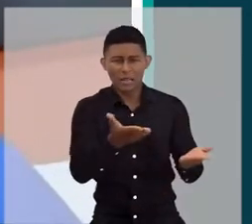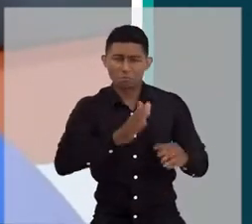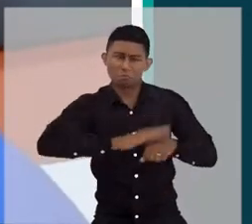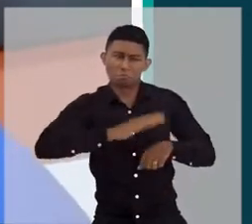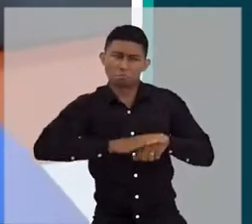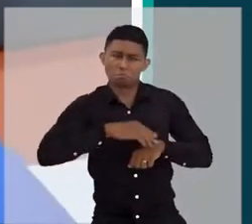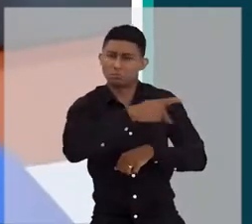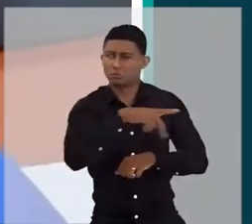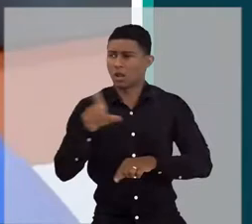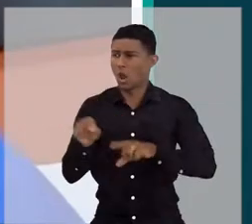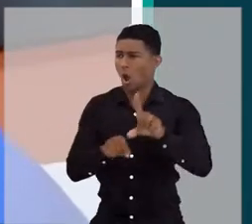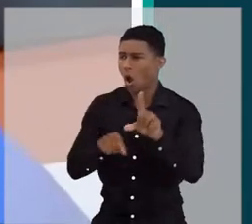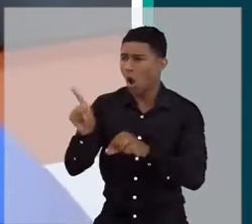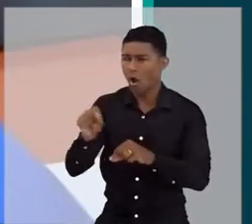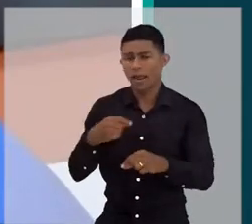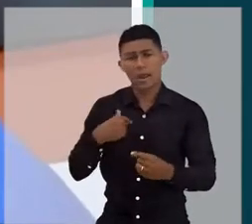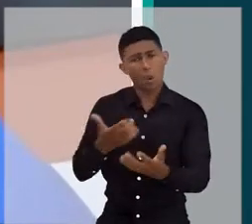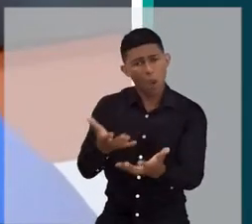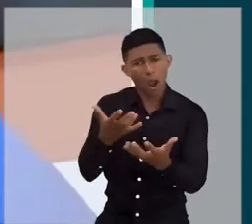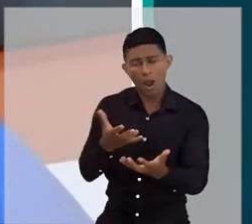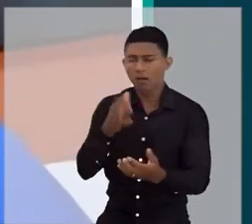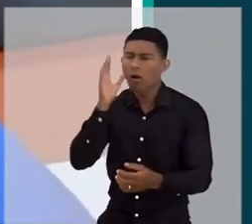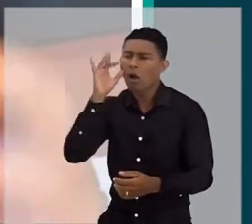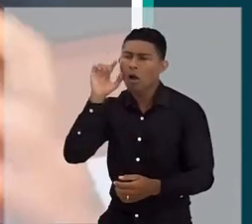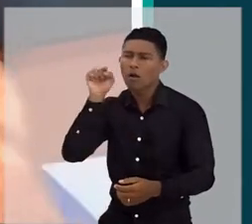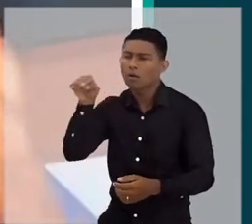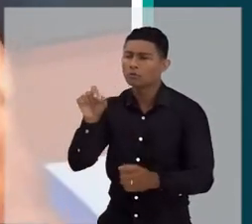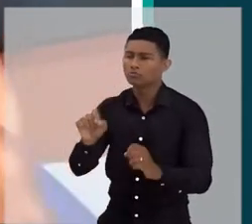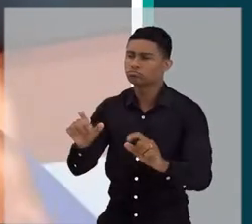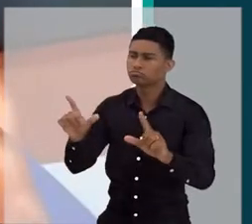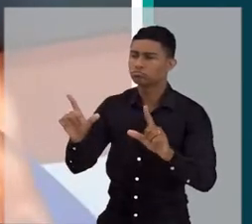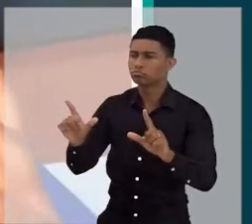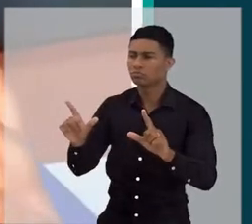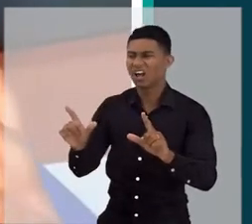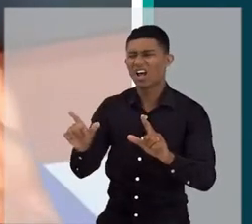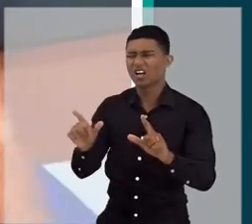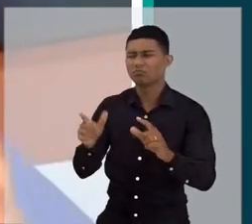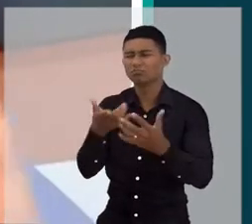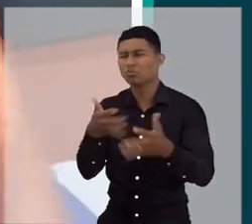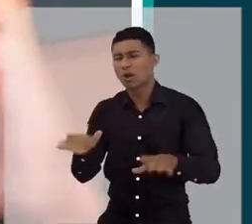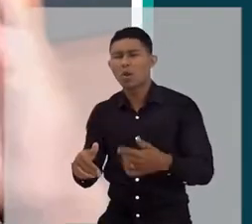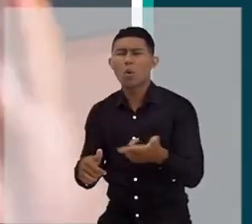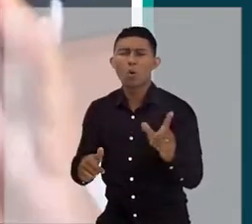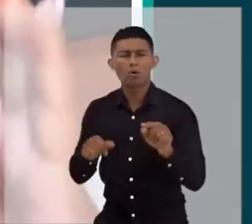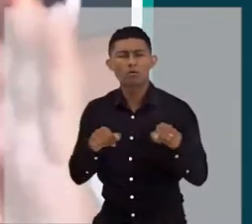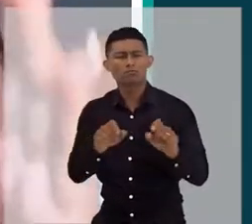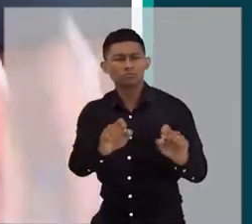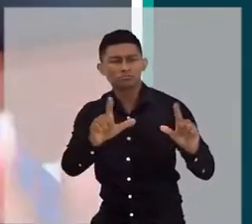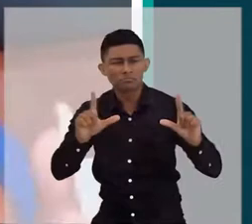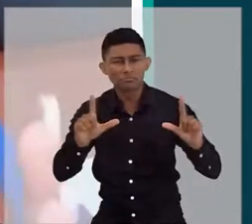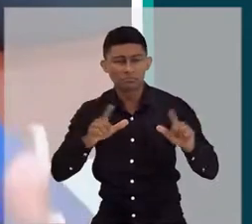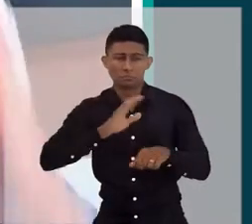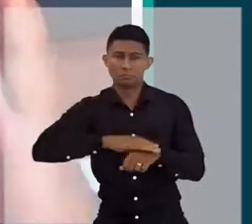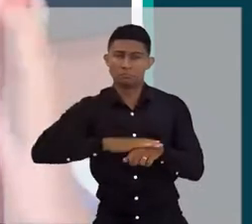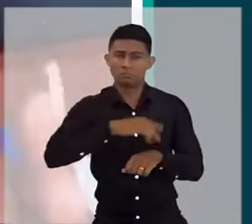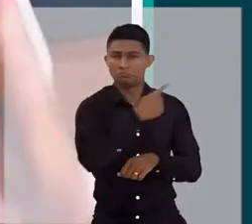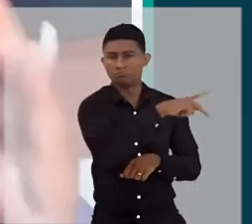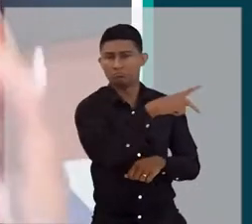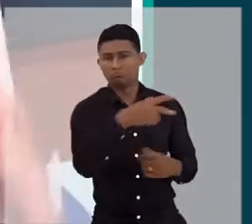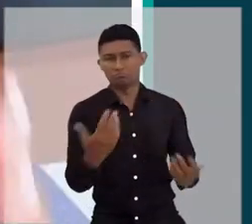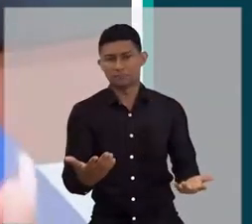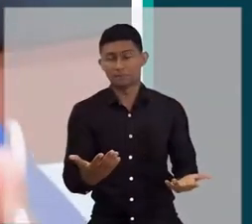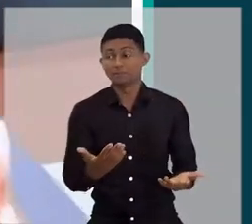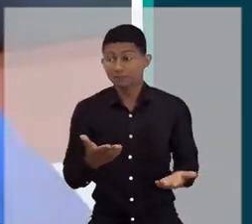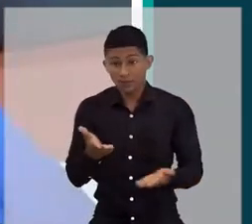selecionando o que querem ver. Então, o influenciador, ele entrou, esse comunicador, esse criador de